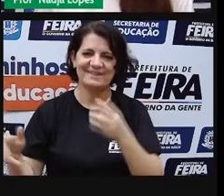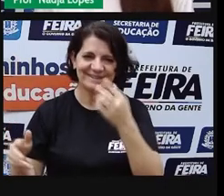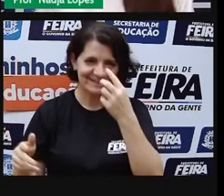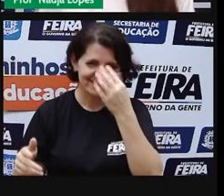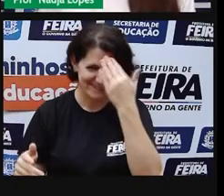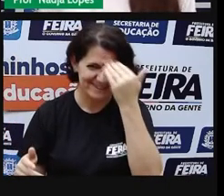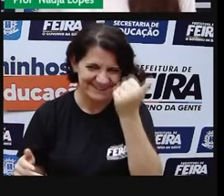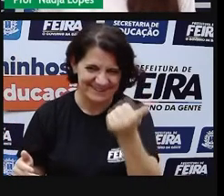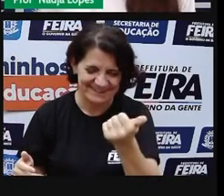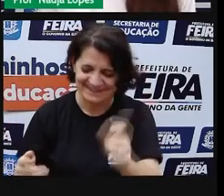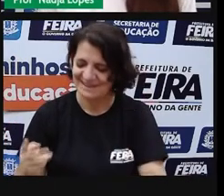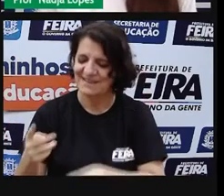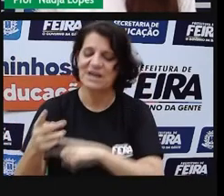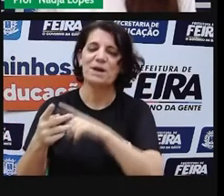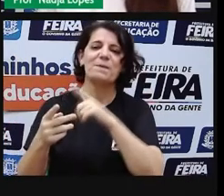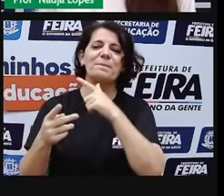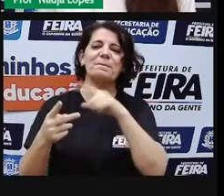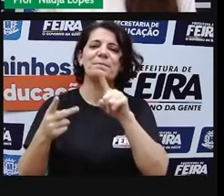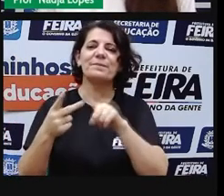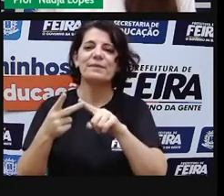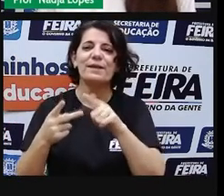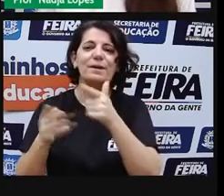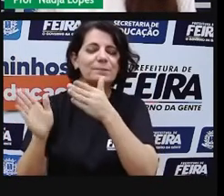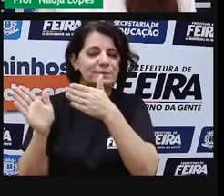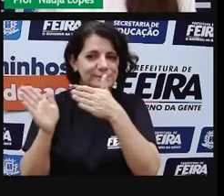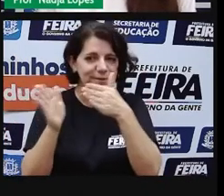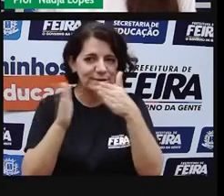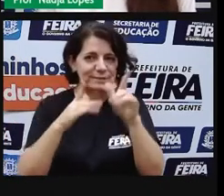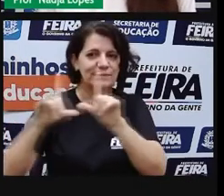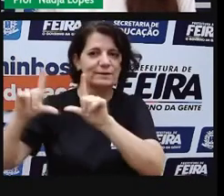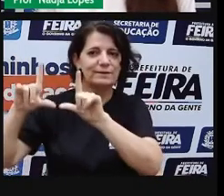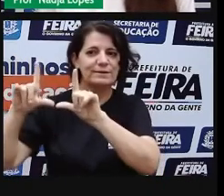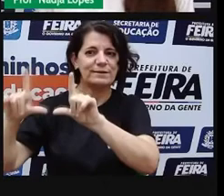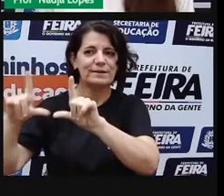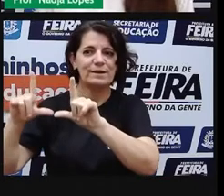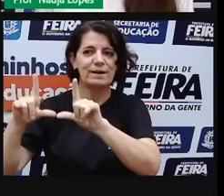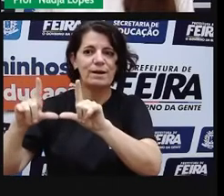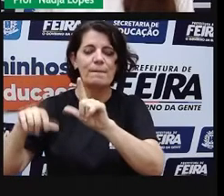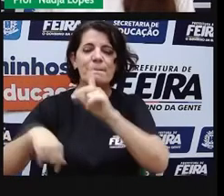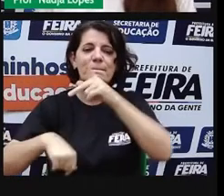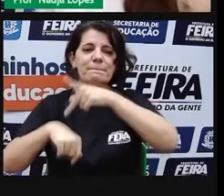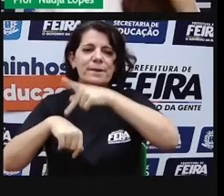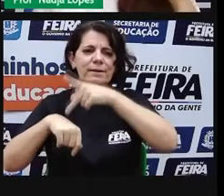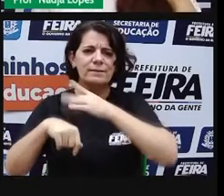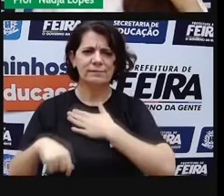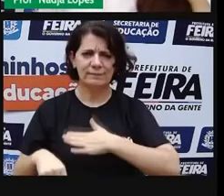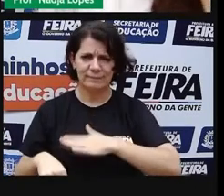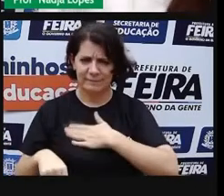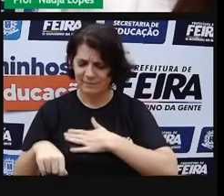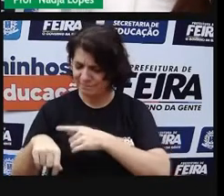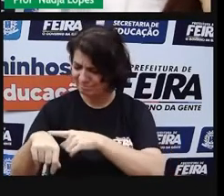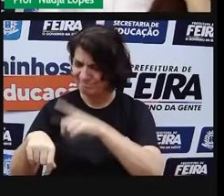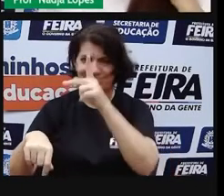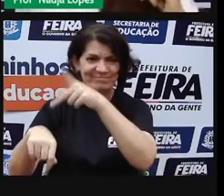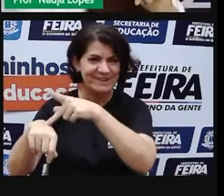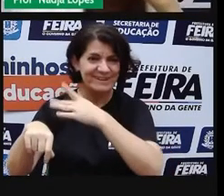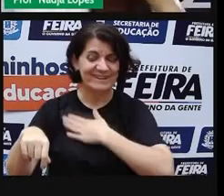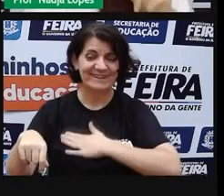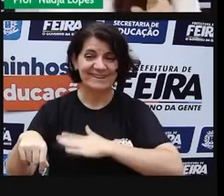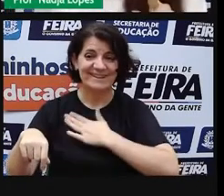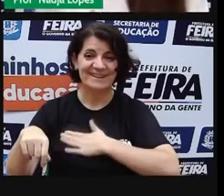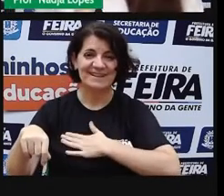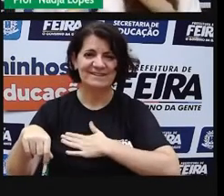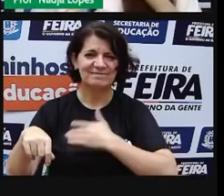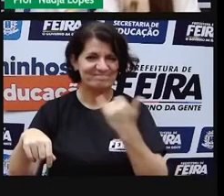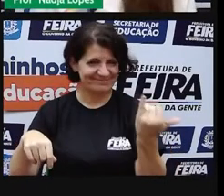Santana. Temos também o bairro Pedra do Descanso. Olha que coisa interessante. Sabem